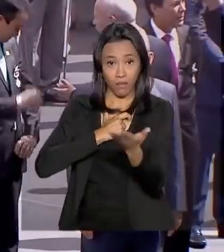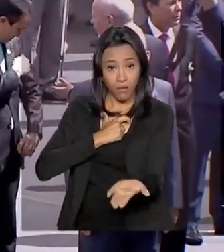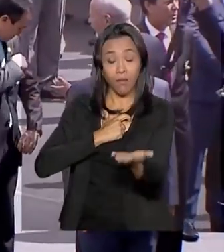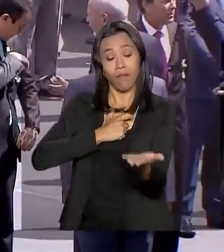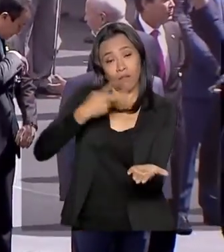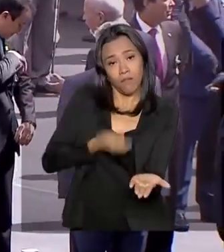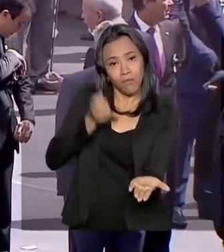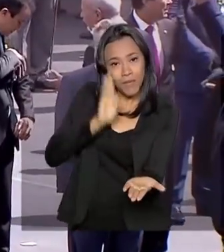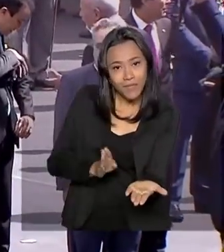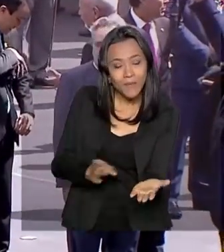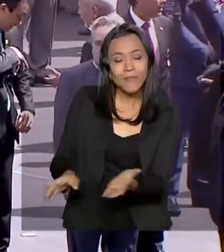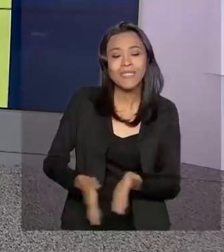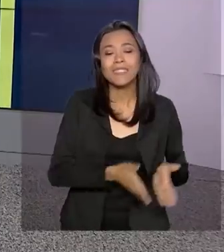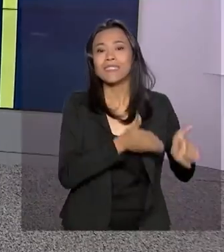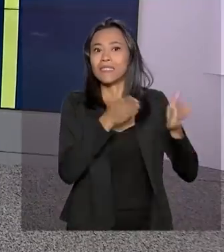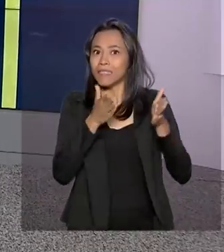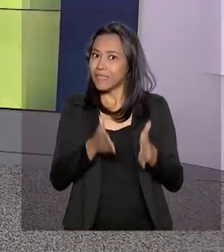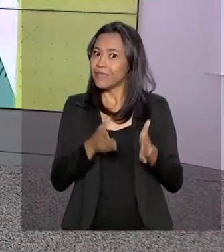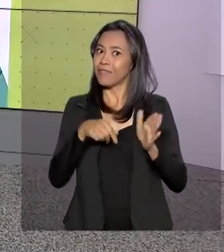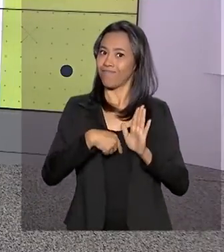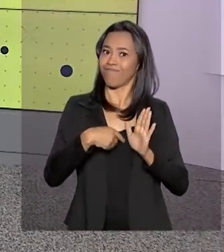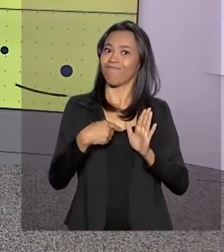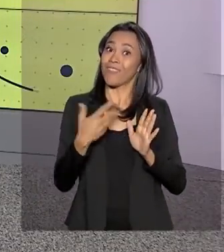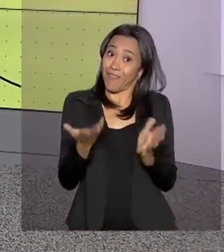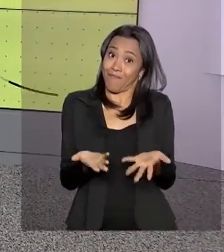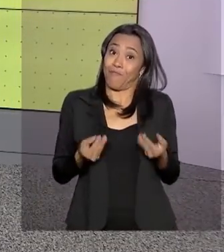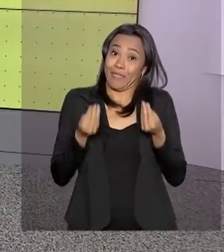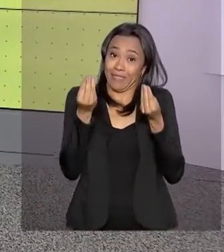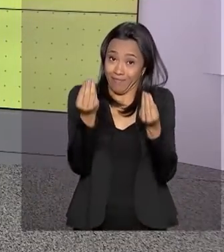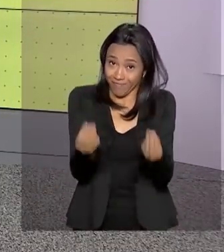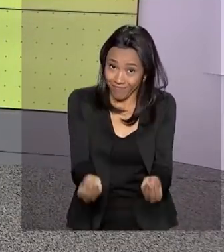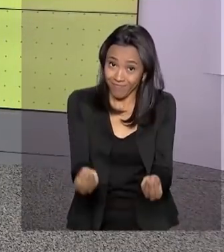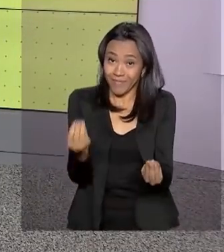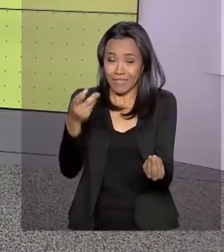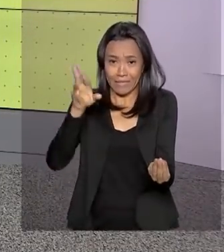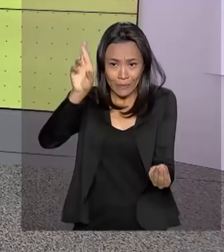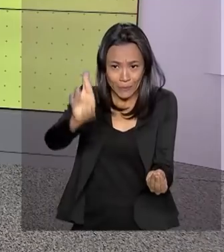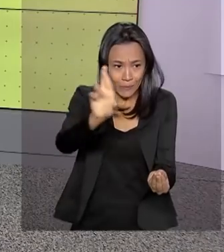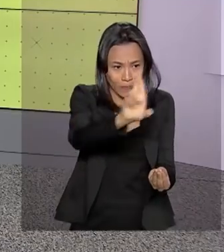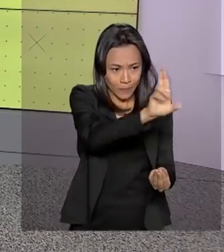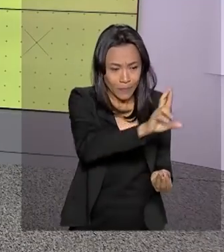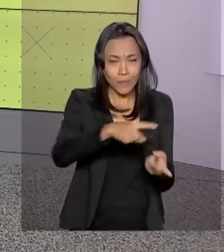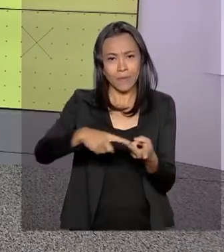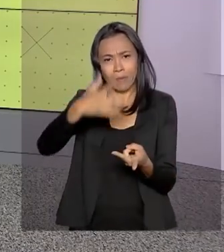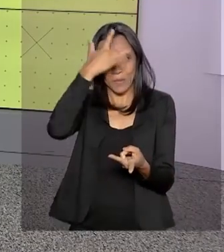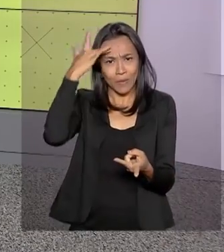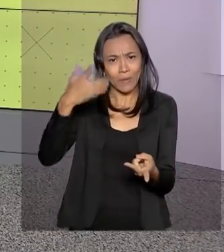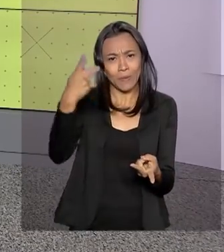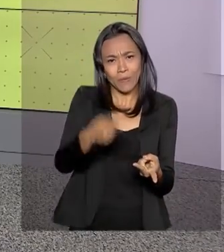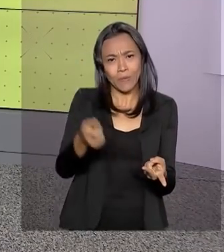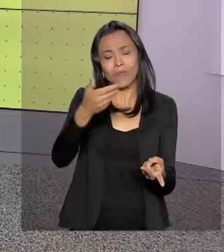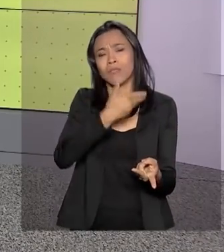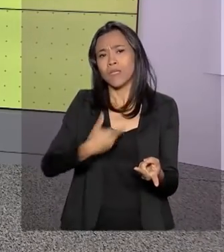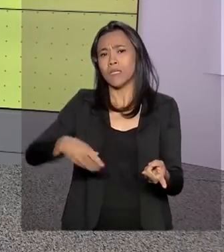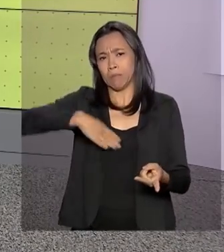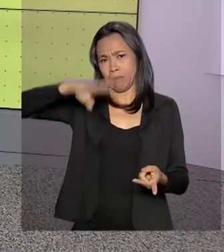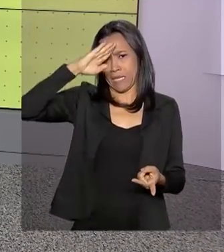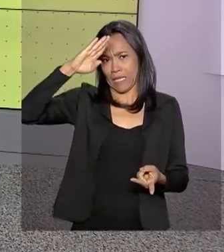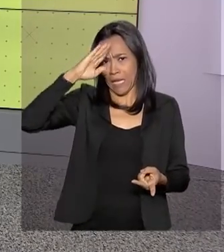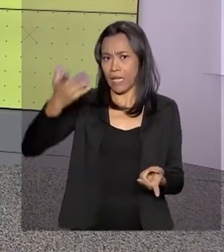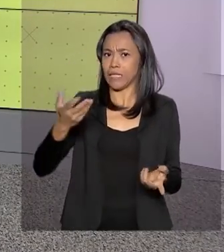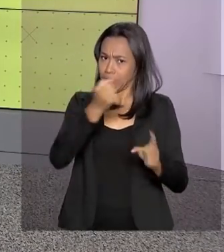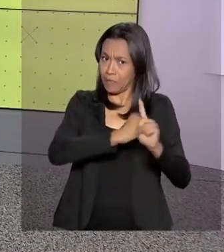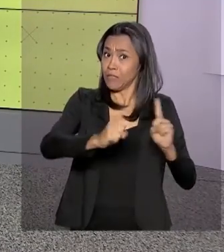Brasileiro e da Ordem do Mérito Militar a instituições, personalidades, autoridades civis e militares. Em seu